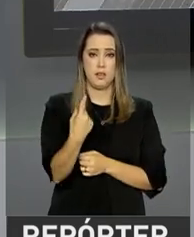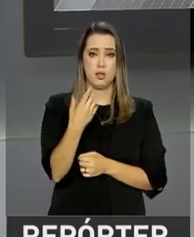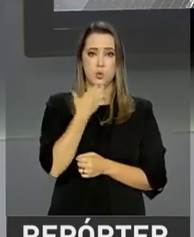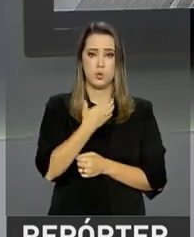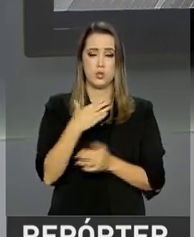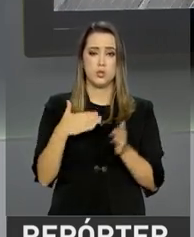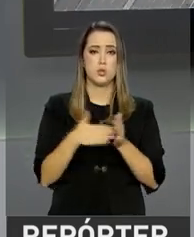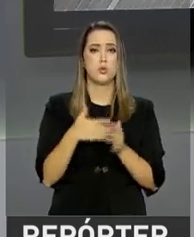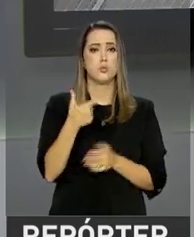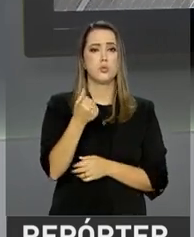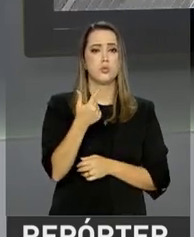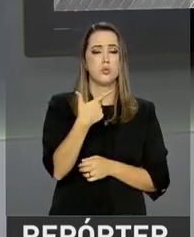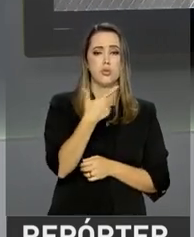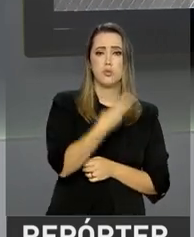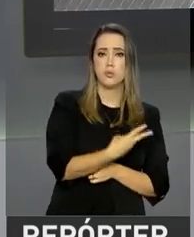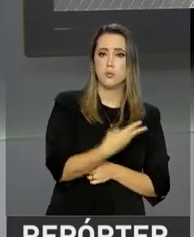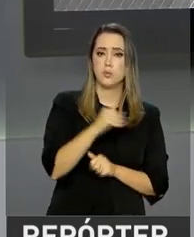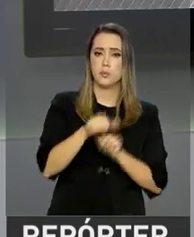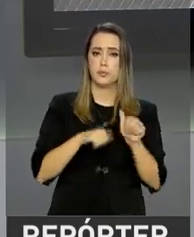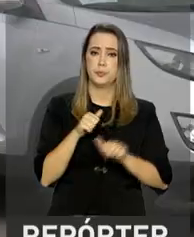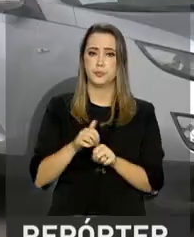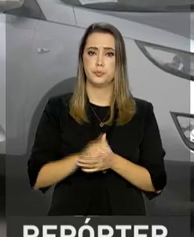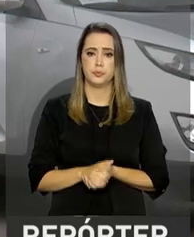2023 para fazer a mudança.